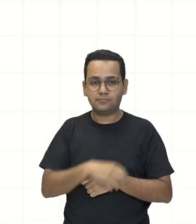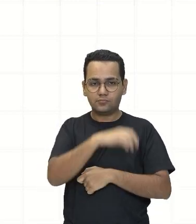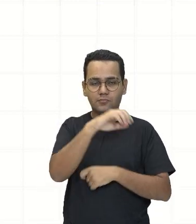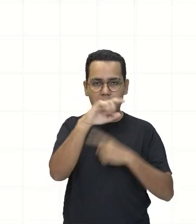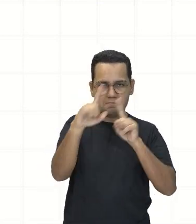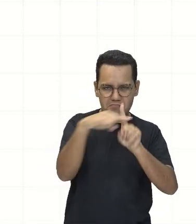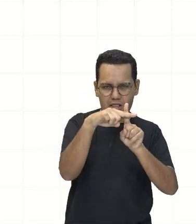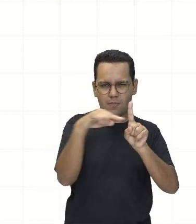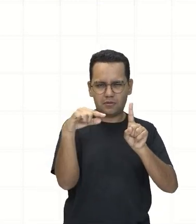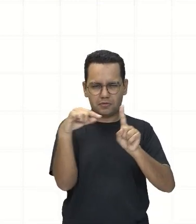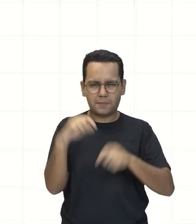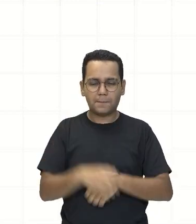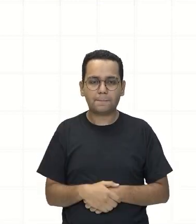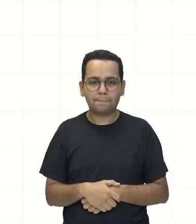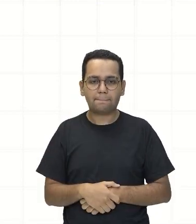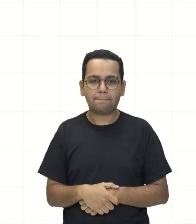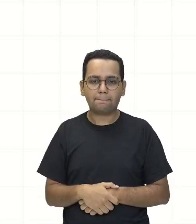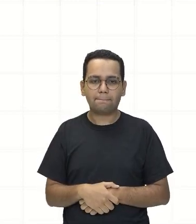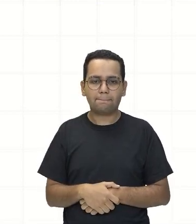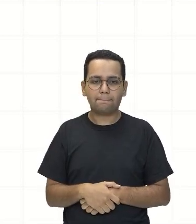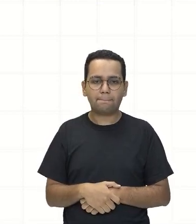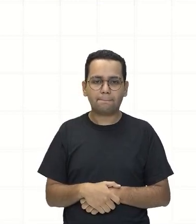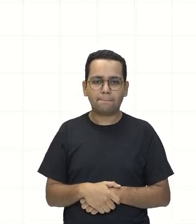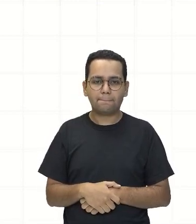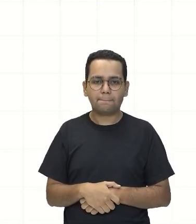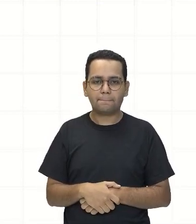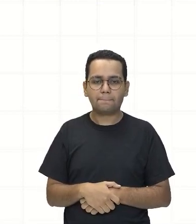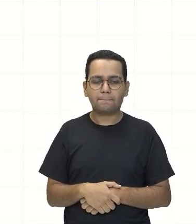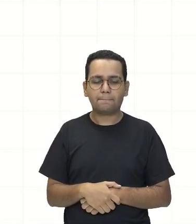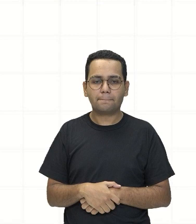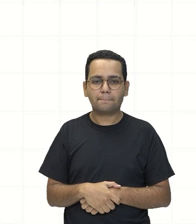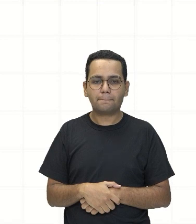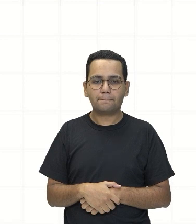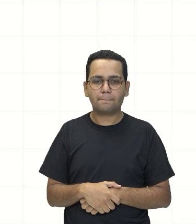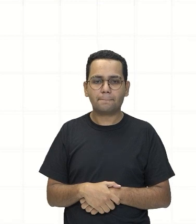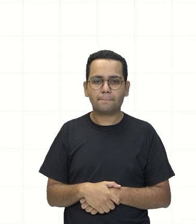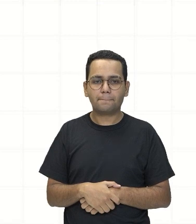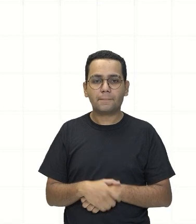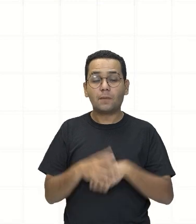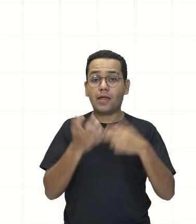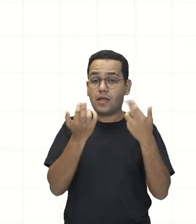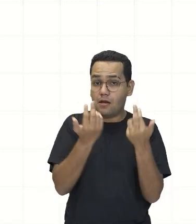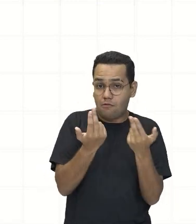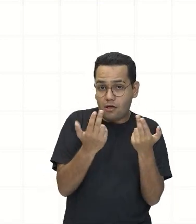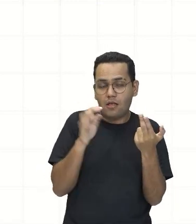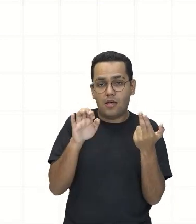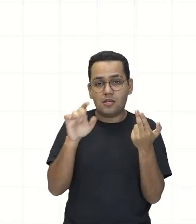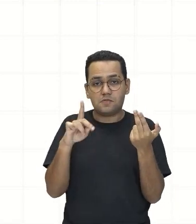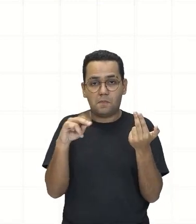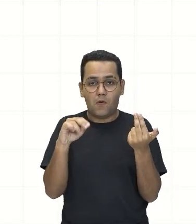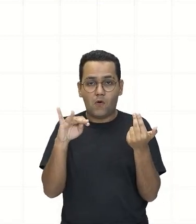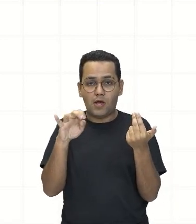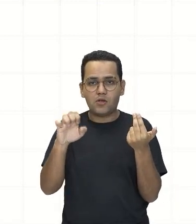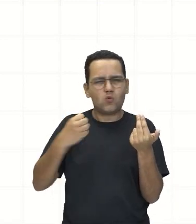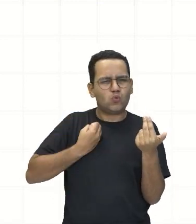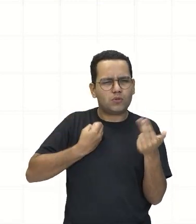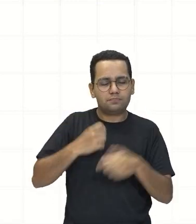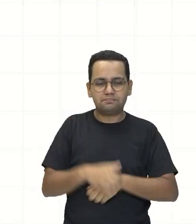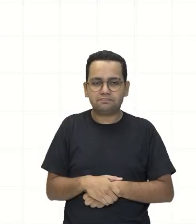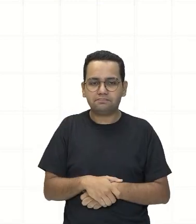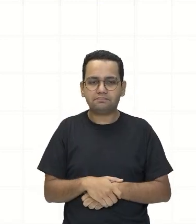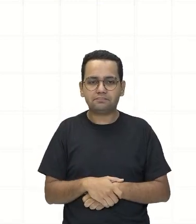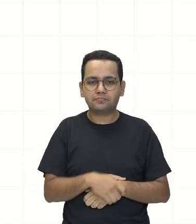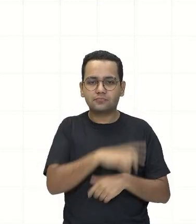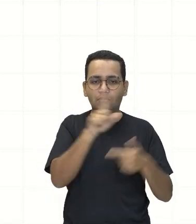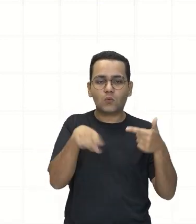igualar os expoentes Primeiro ponto, olha Eu tenho que igualar os expoentes Depois Adicionar os